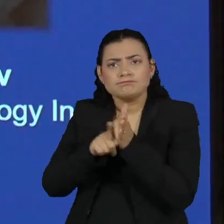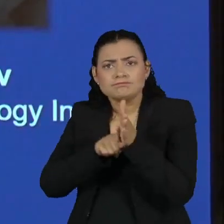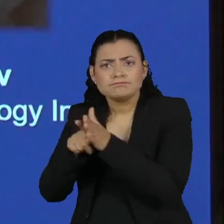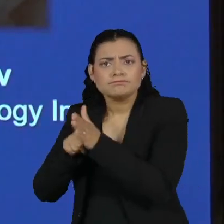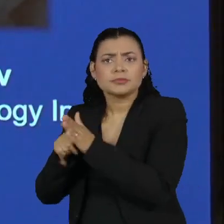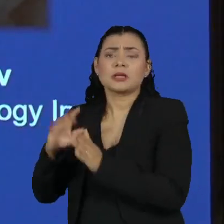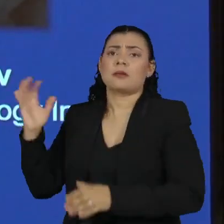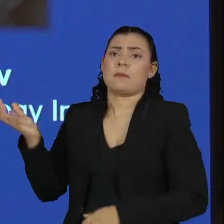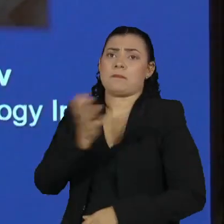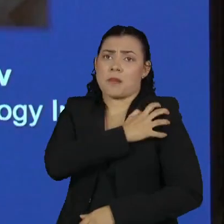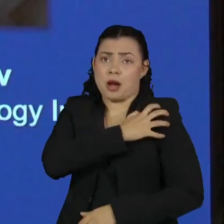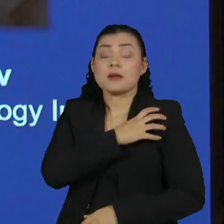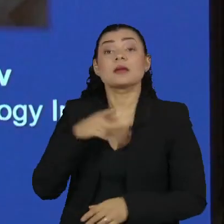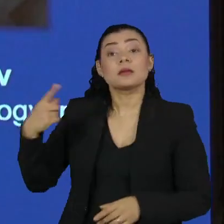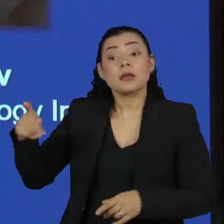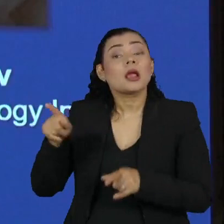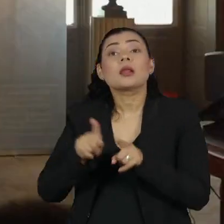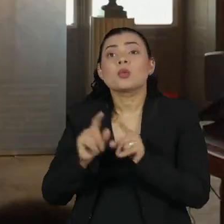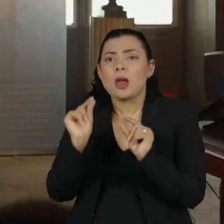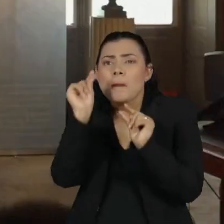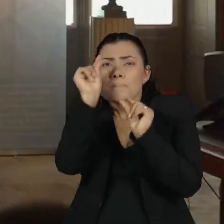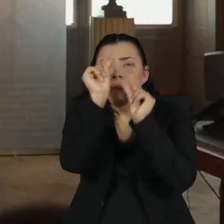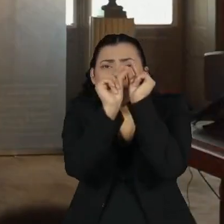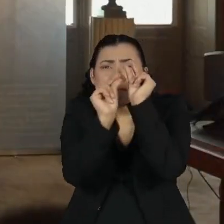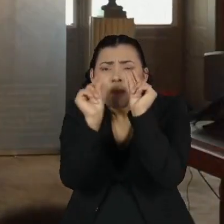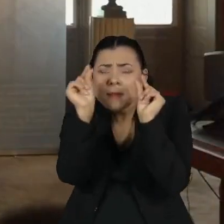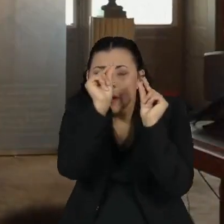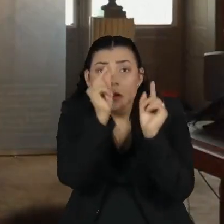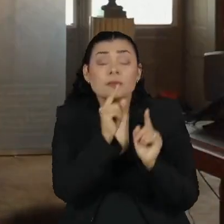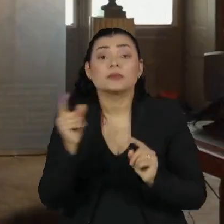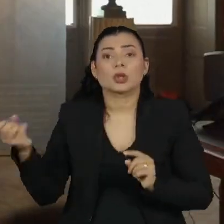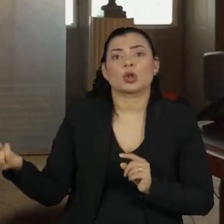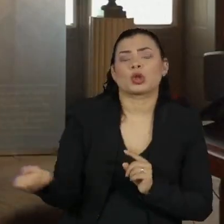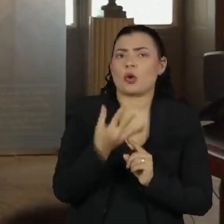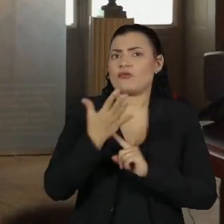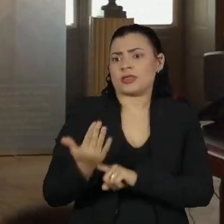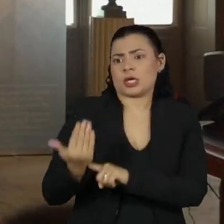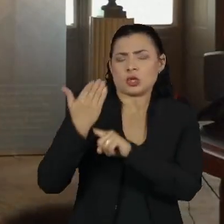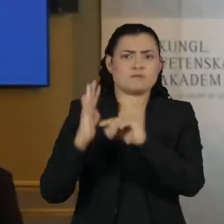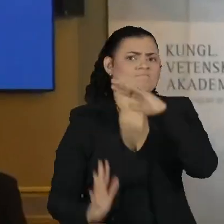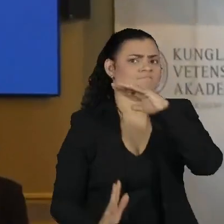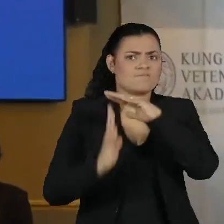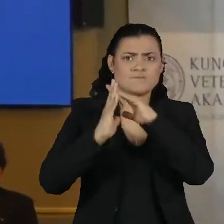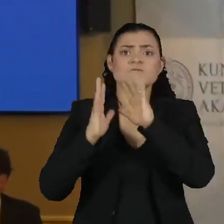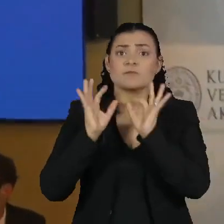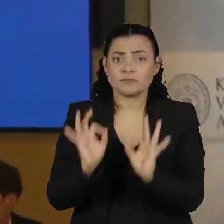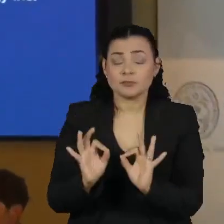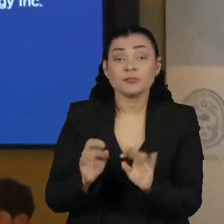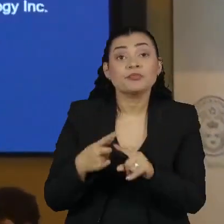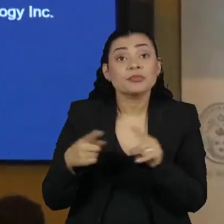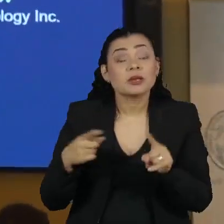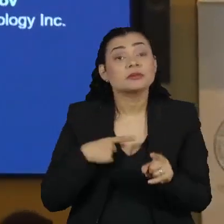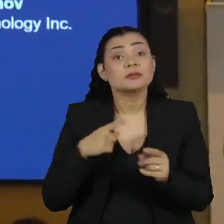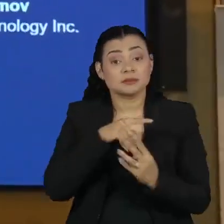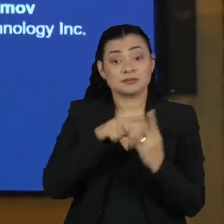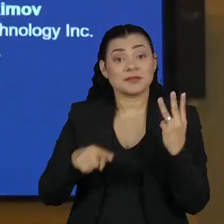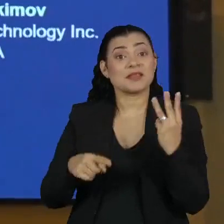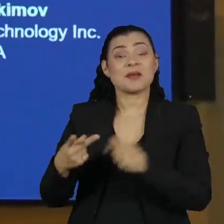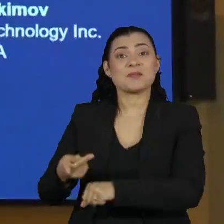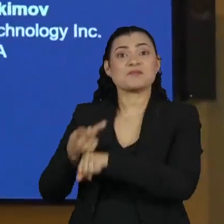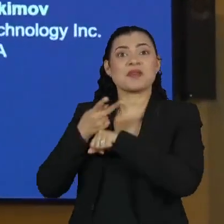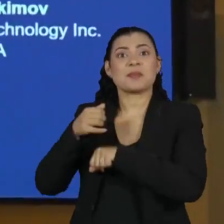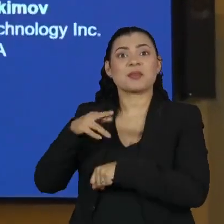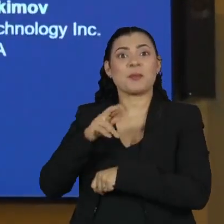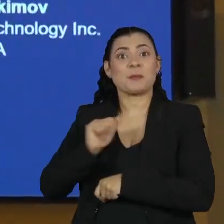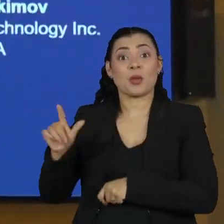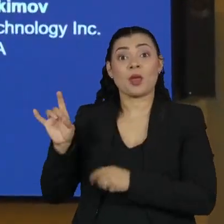provaram que as nanopartículas iluminadas revolucionariam a tecnologia. Além da cobiçada medalha do Nobel,